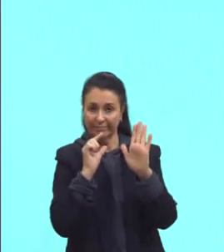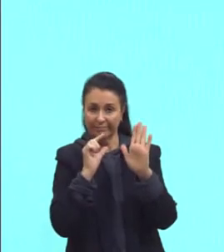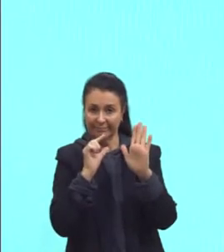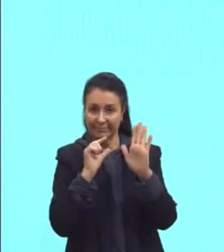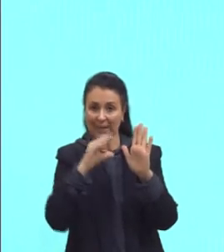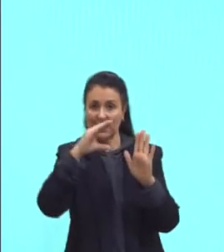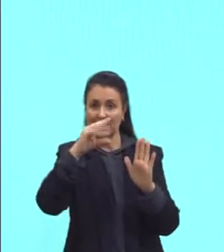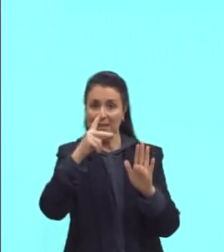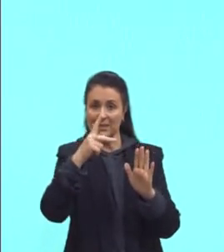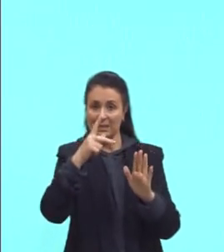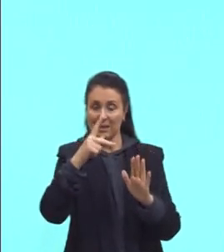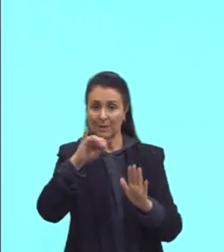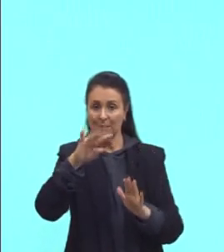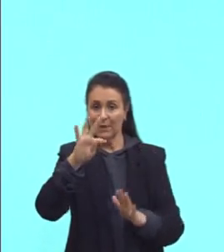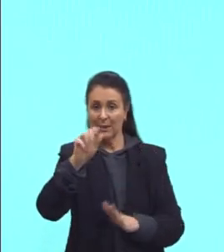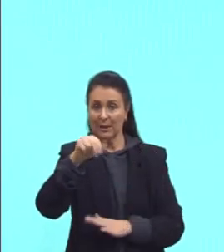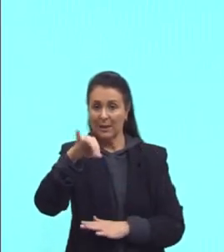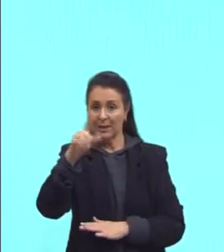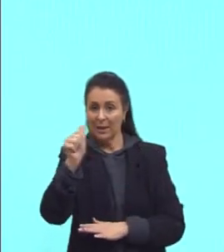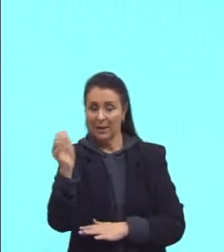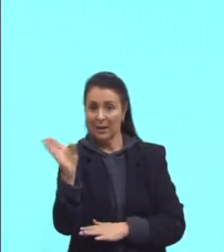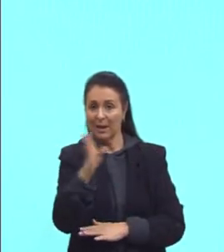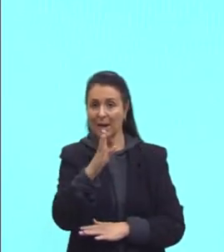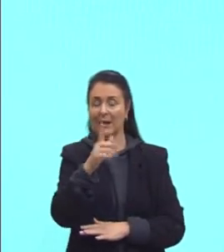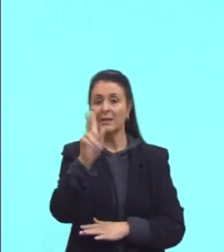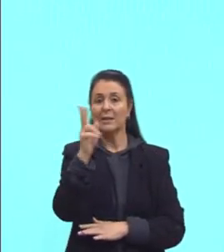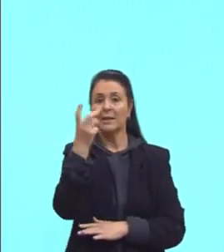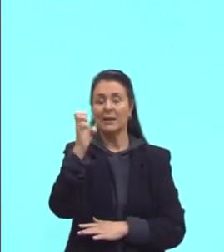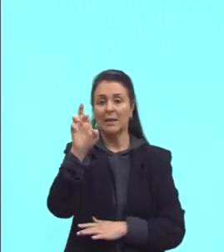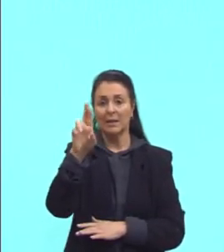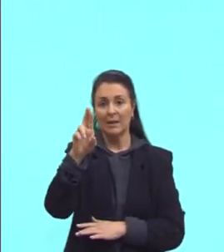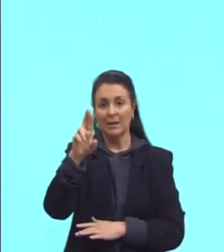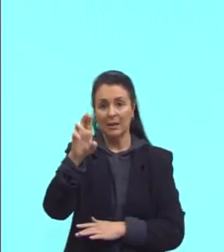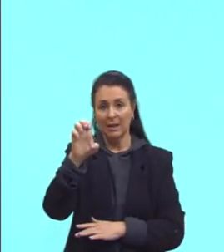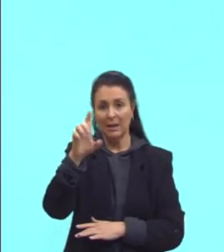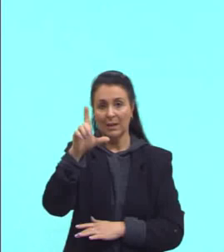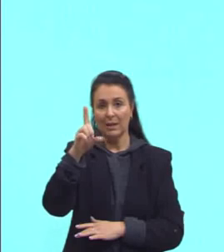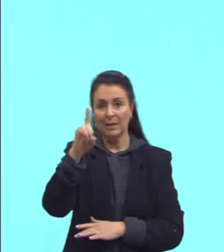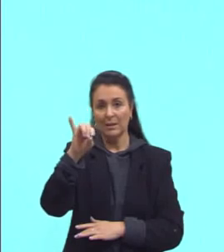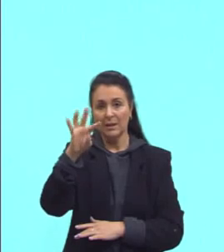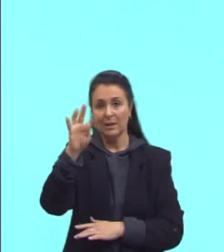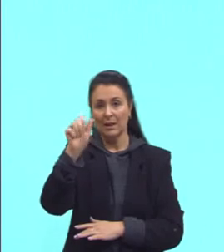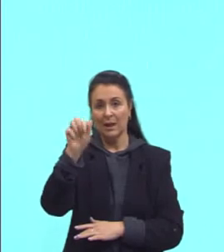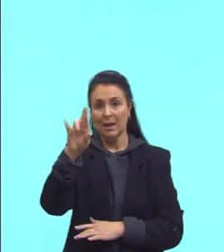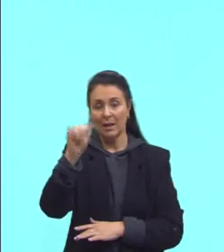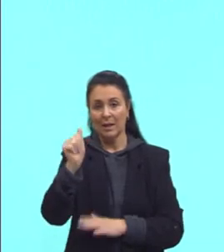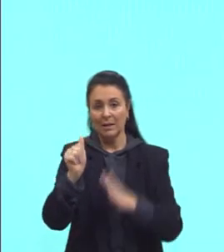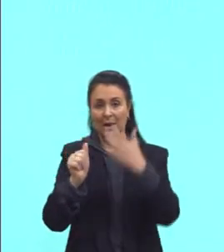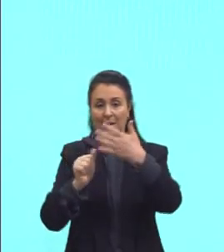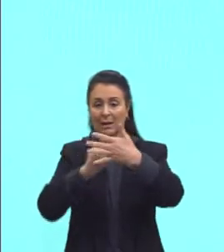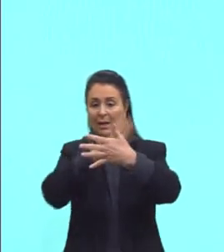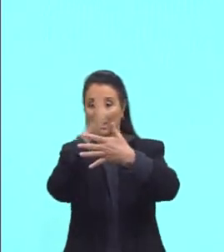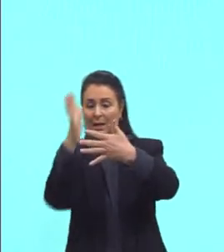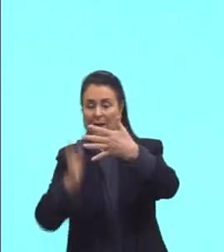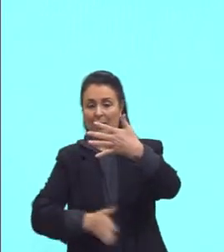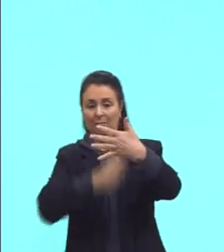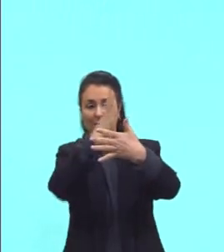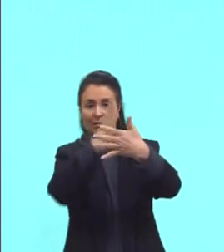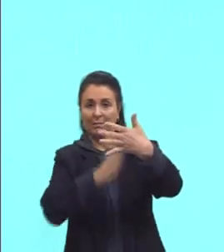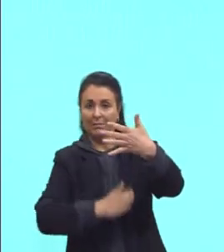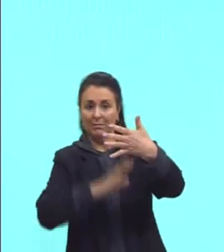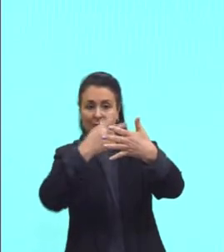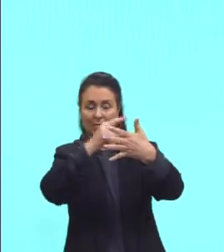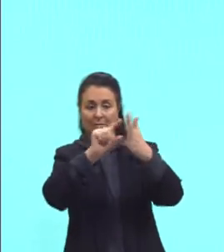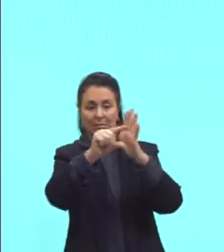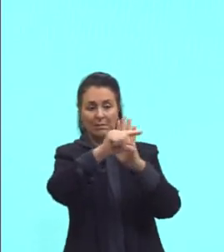cedi algumas famílias importantes de Portugal e aí se tornaram as capitanias hereditárias. E aí, com o fim